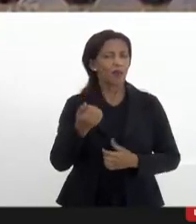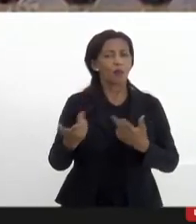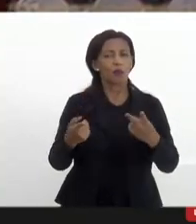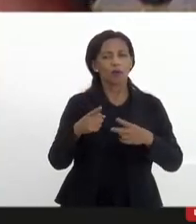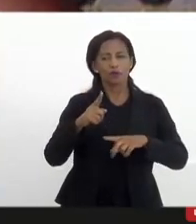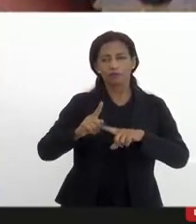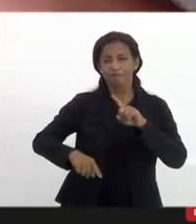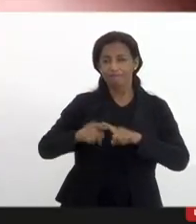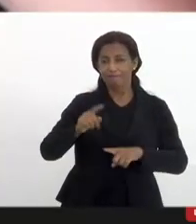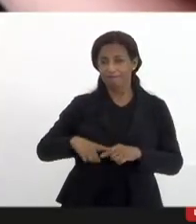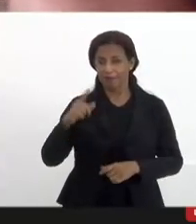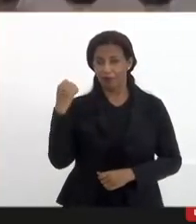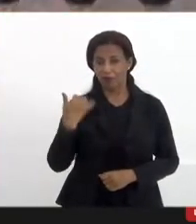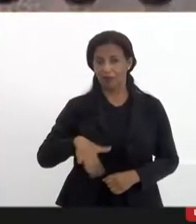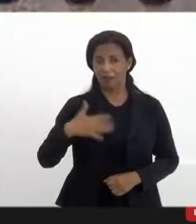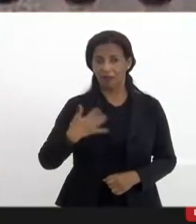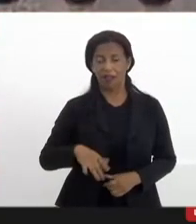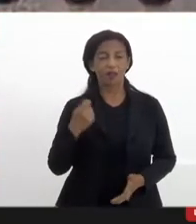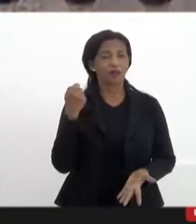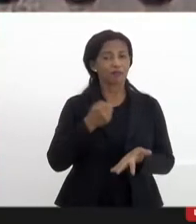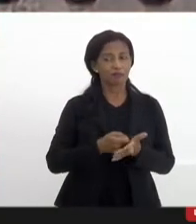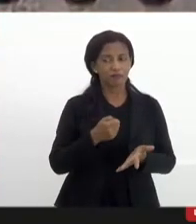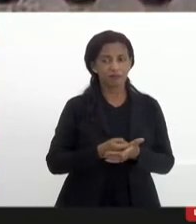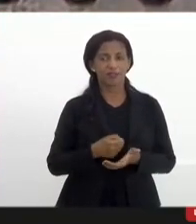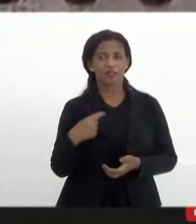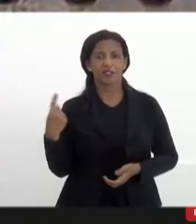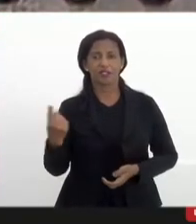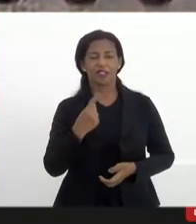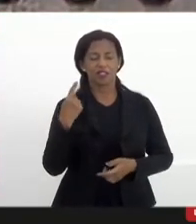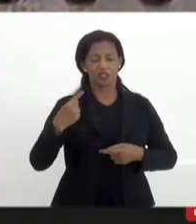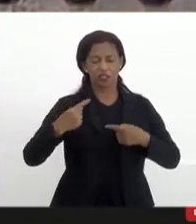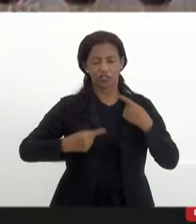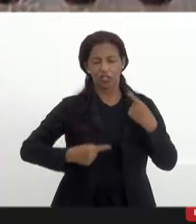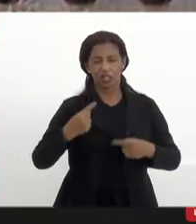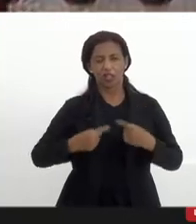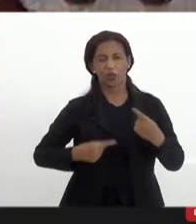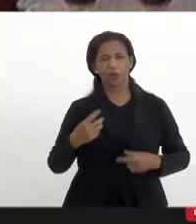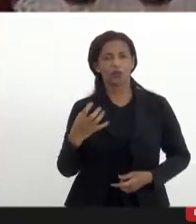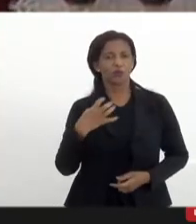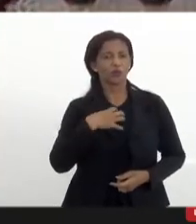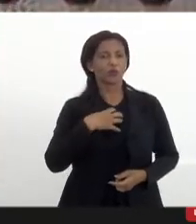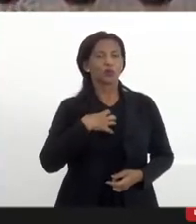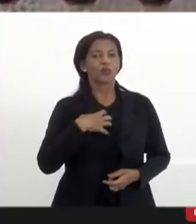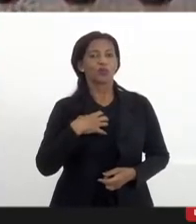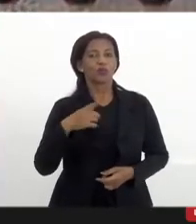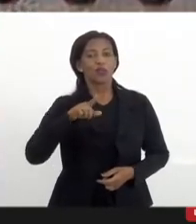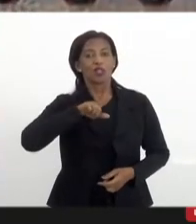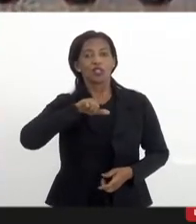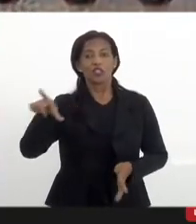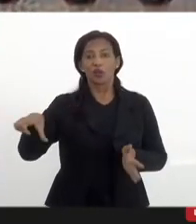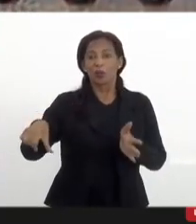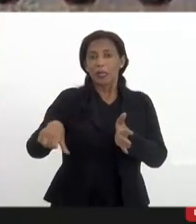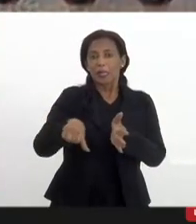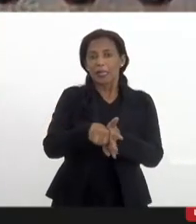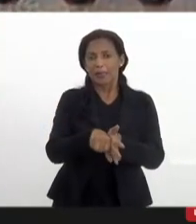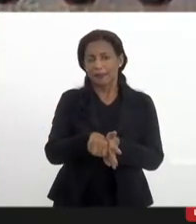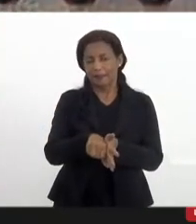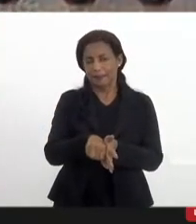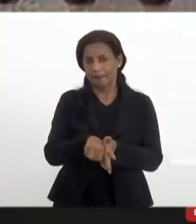penoso e garantir que a gente dialogue no sentido de não criminalização